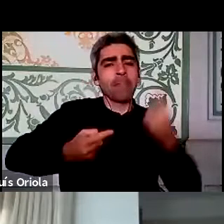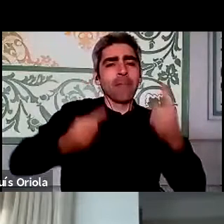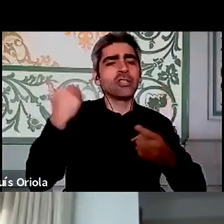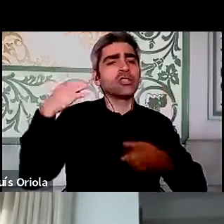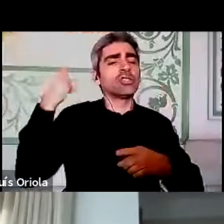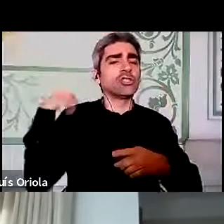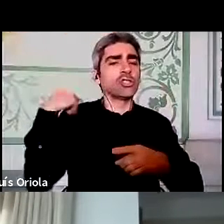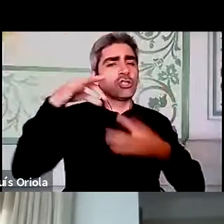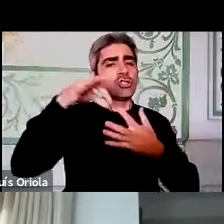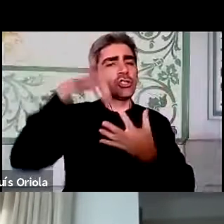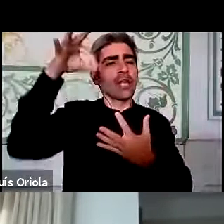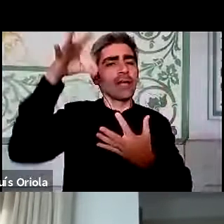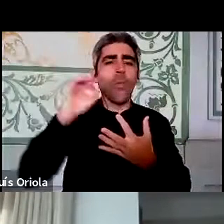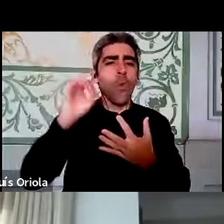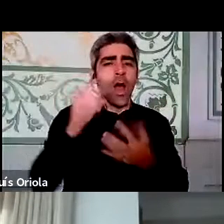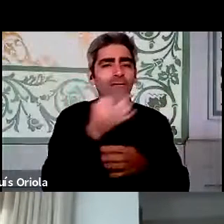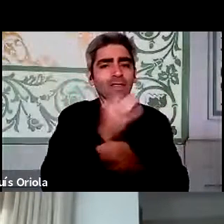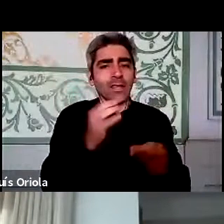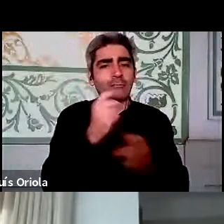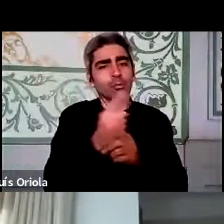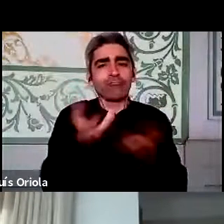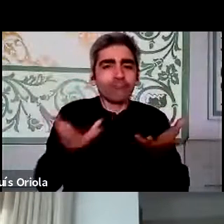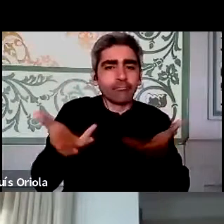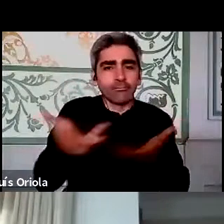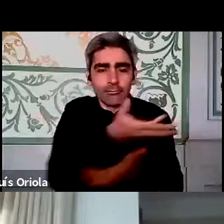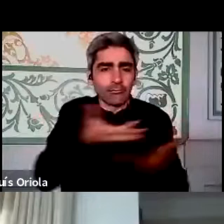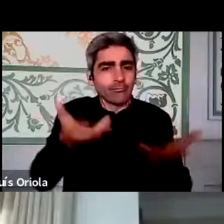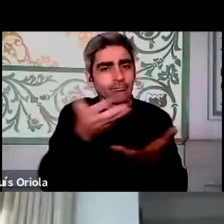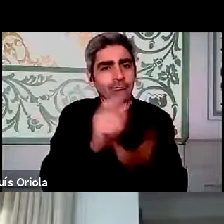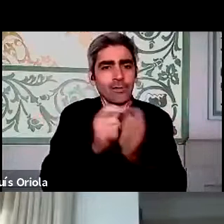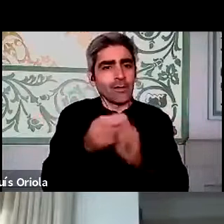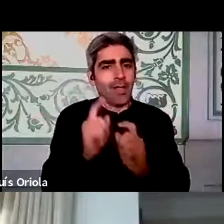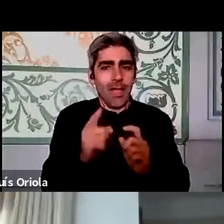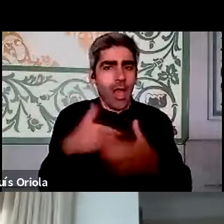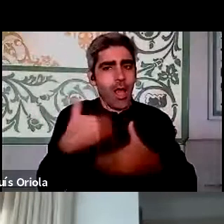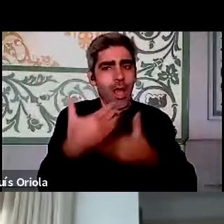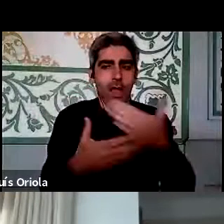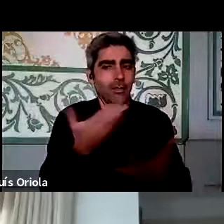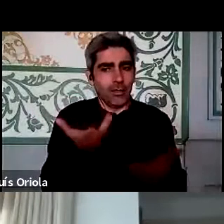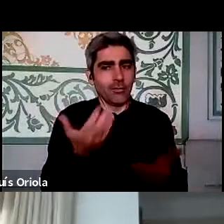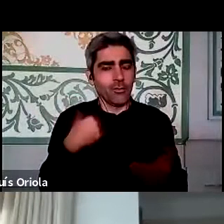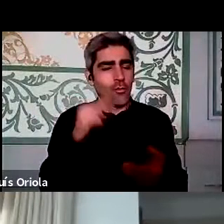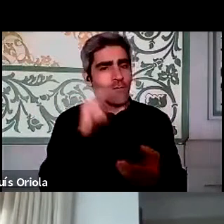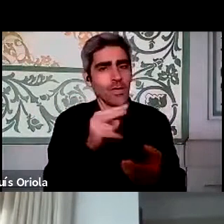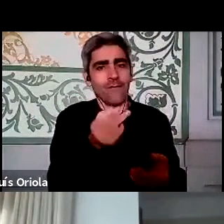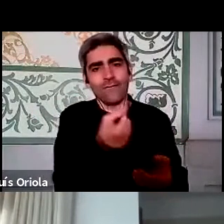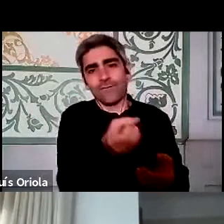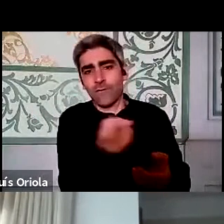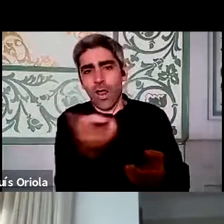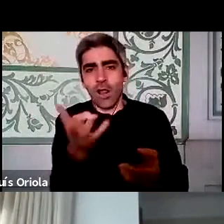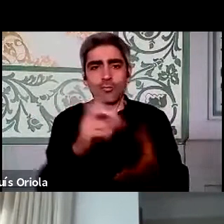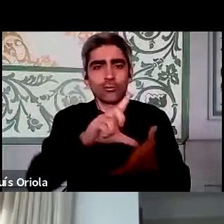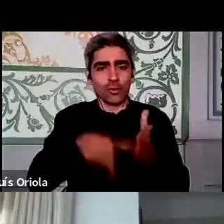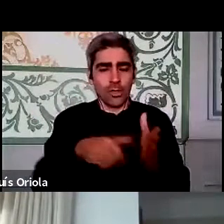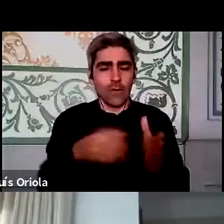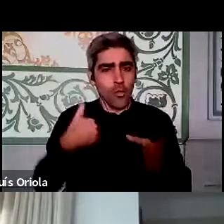uma coisa fantástica porque ele na verdade transformava-se e andava, eu acompanhei vários projetos e participei em